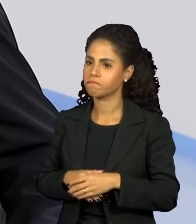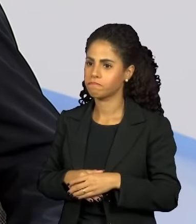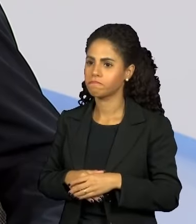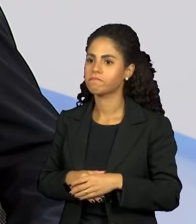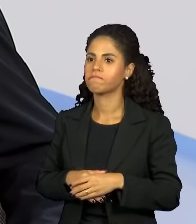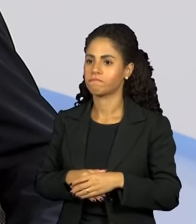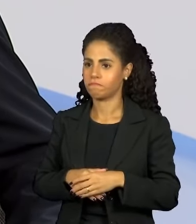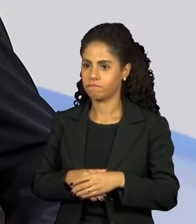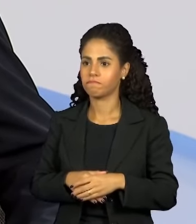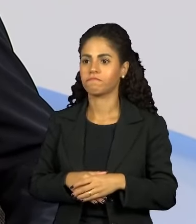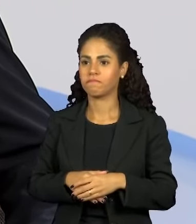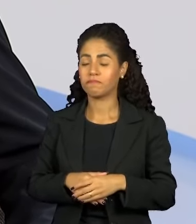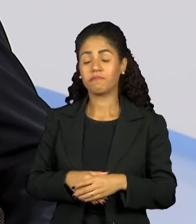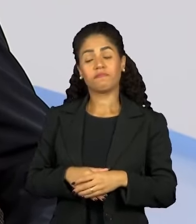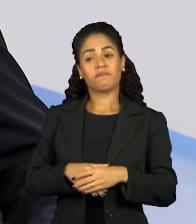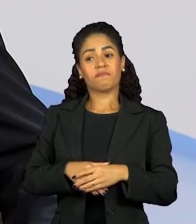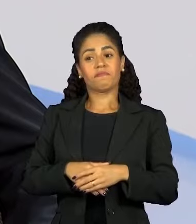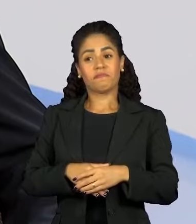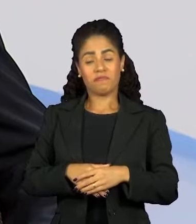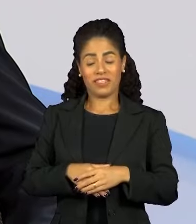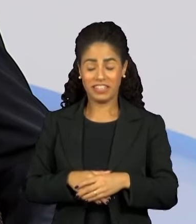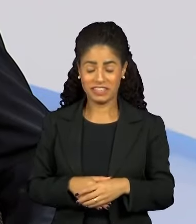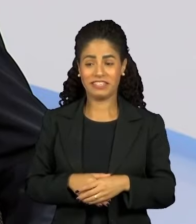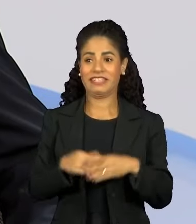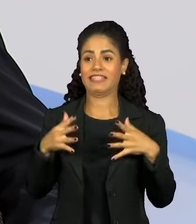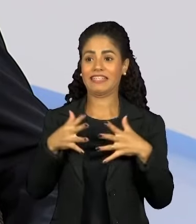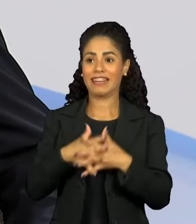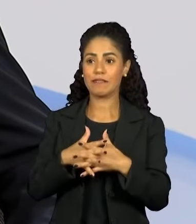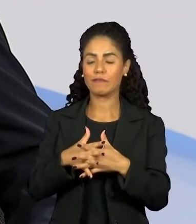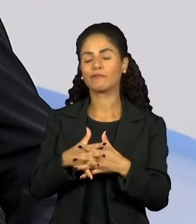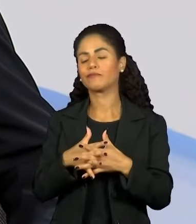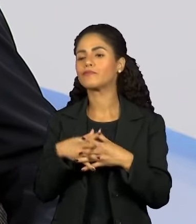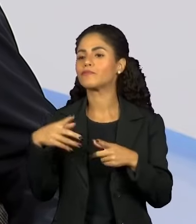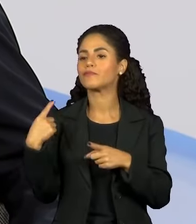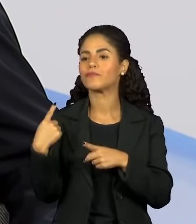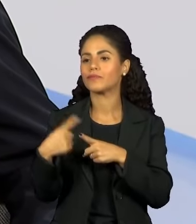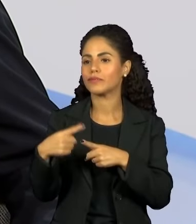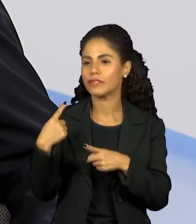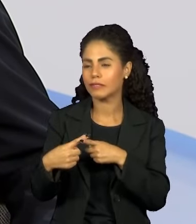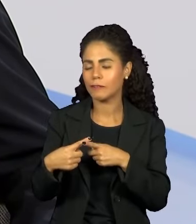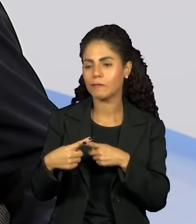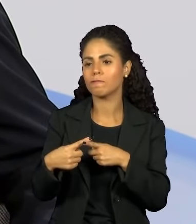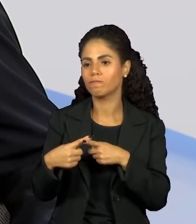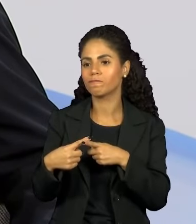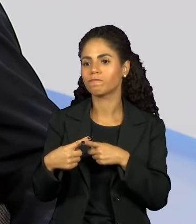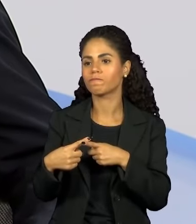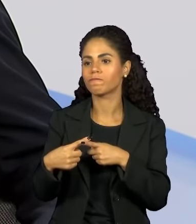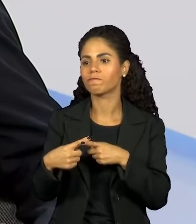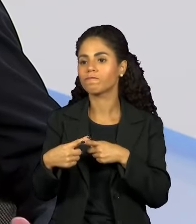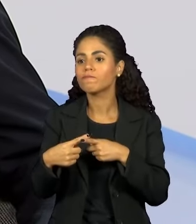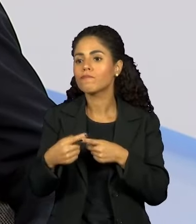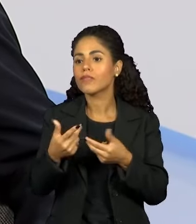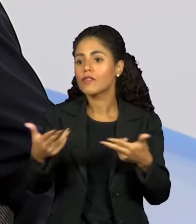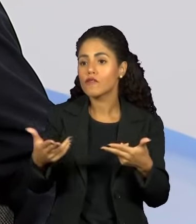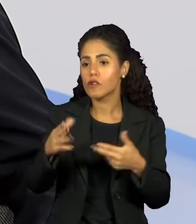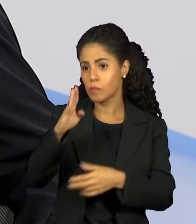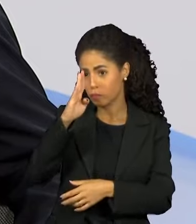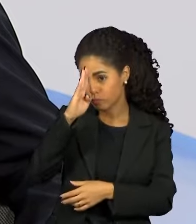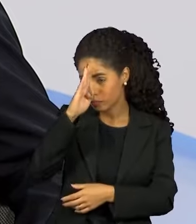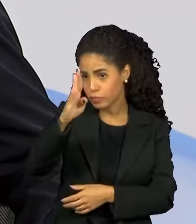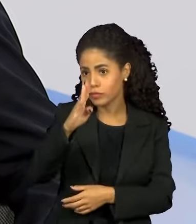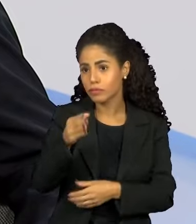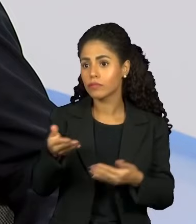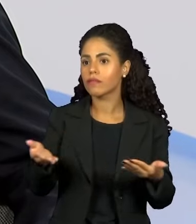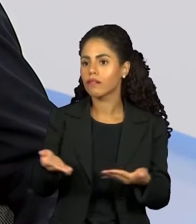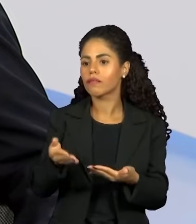Eu acho que essa é a questão mais complexa de todas, um dos paradoxos da nossa